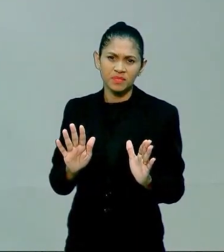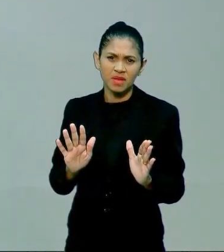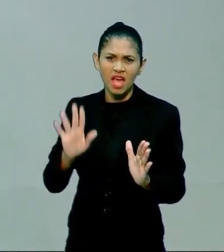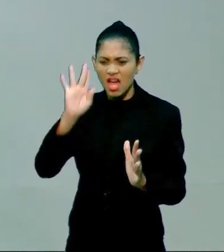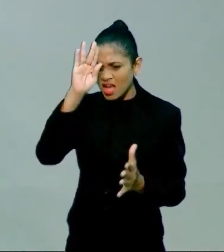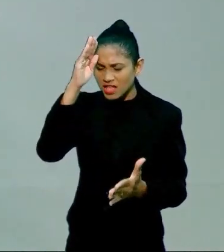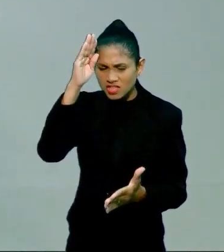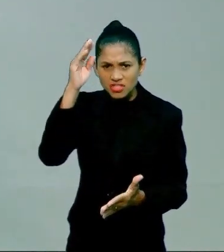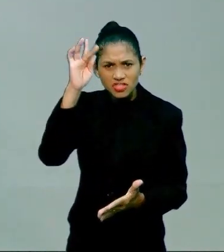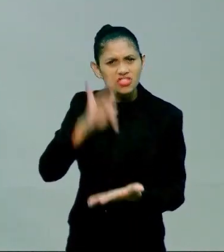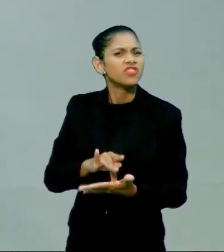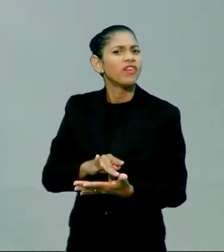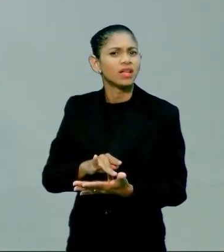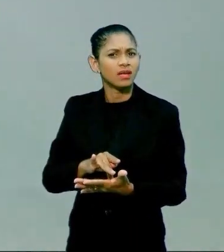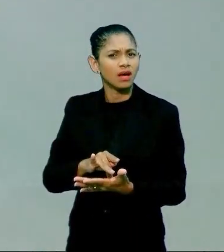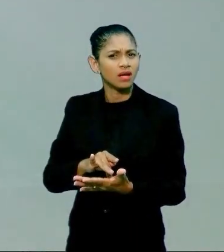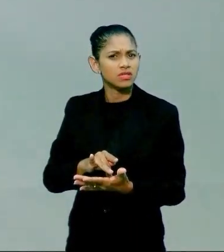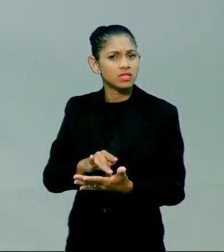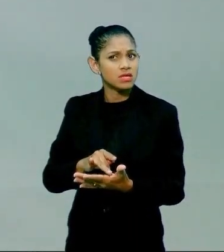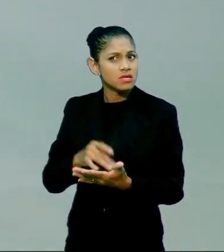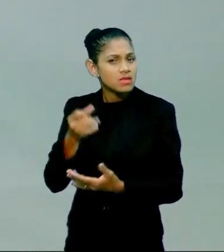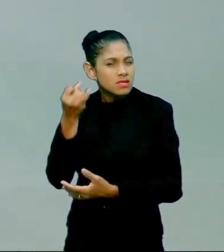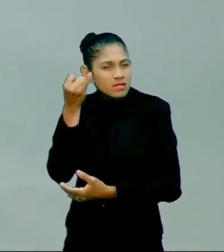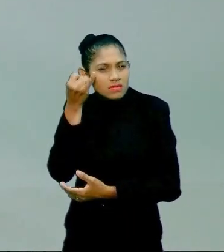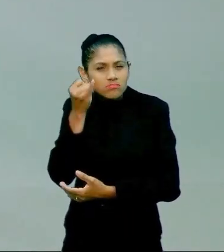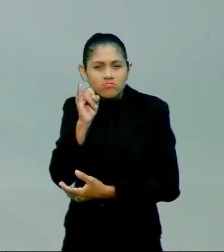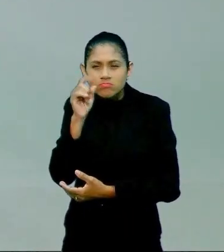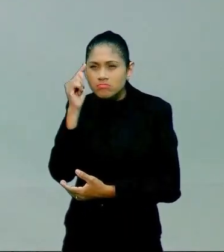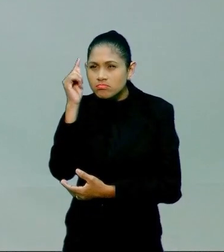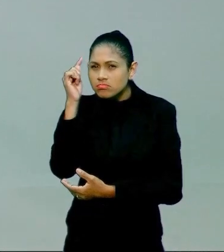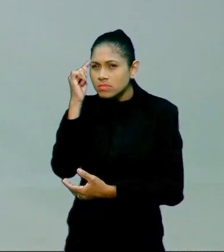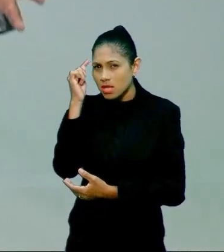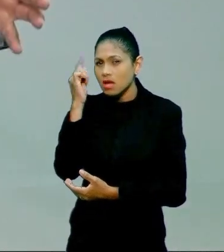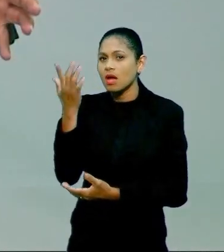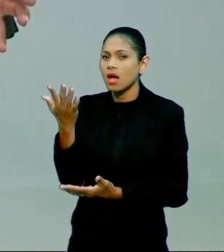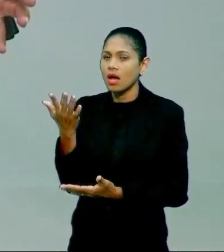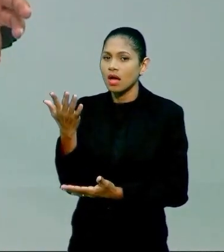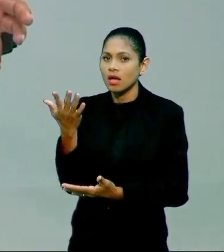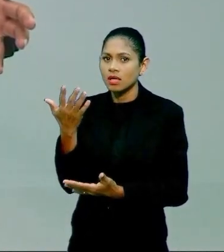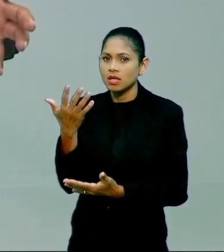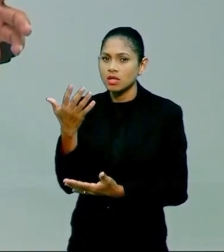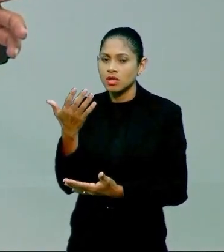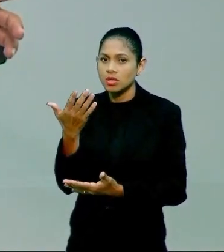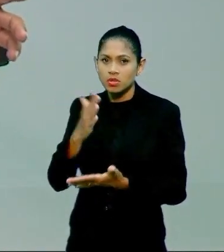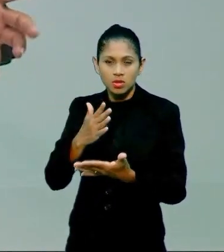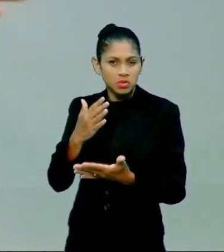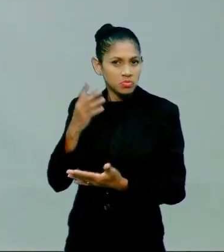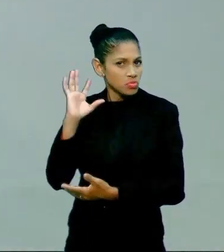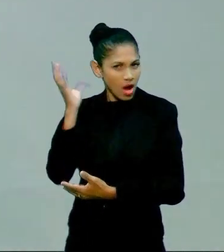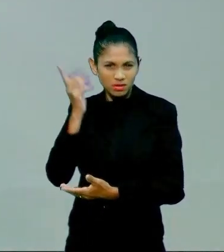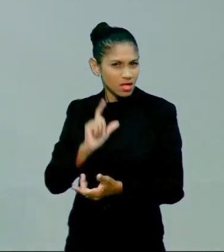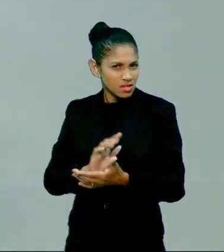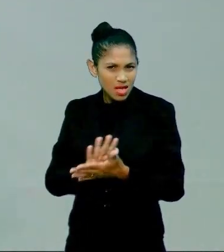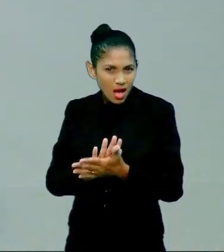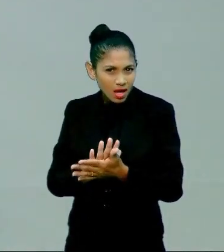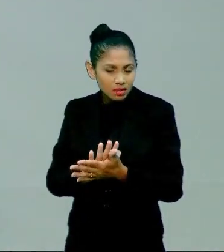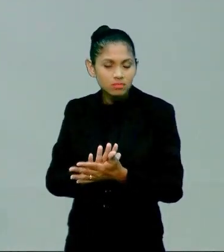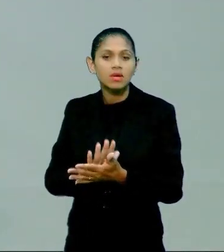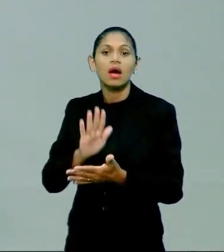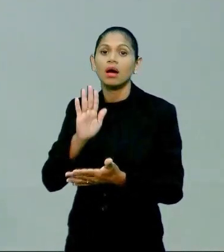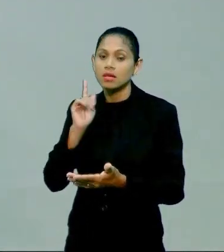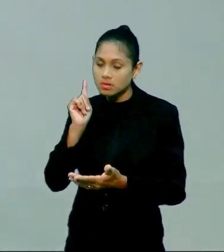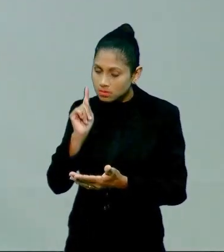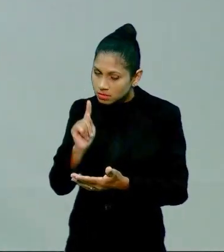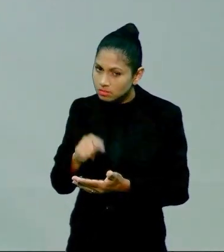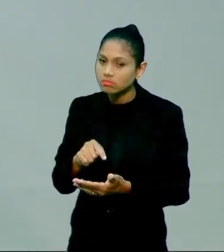que não acontece nada? Existe um direcionamento, porque dentro daquele universo, eu sou permitido e sei quais são as consequências. Dentro do